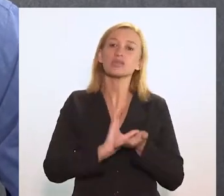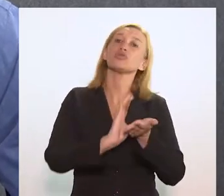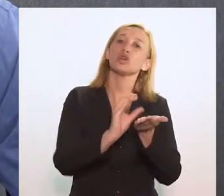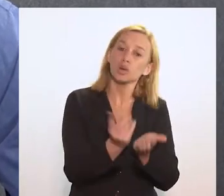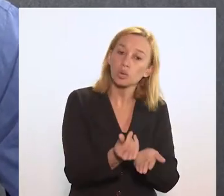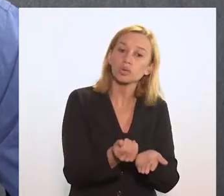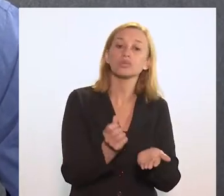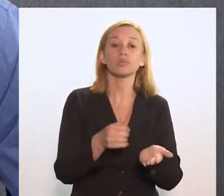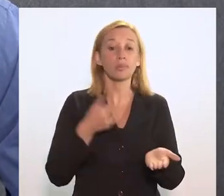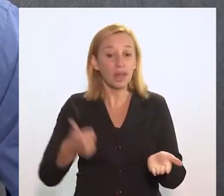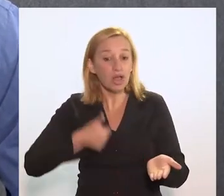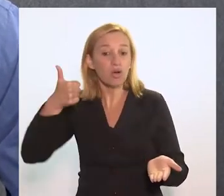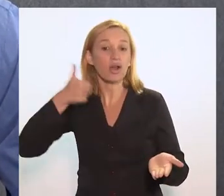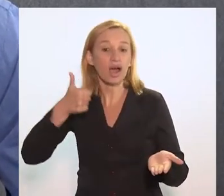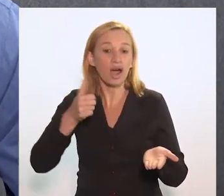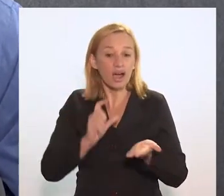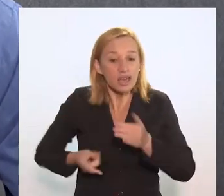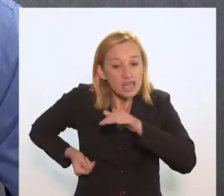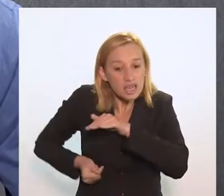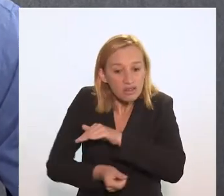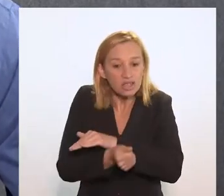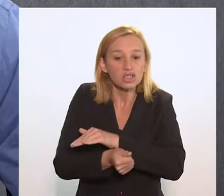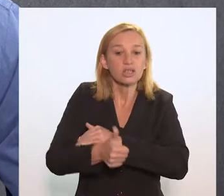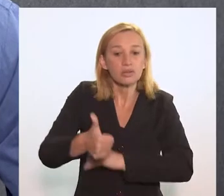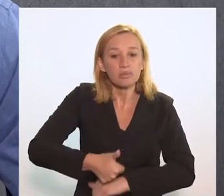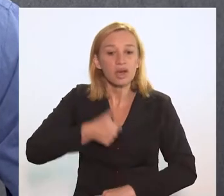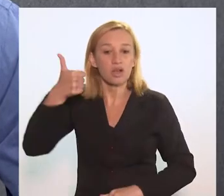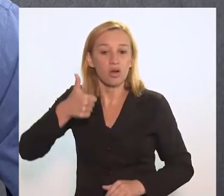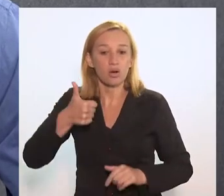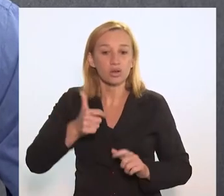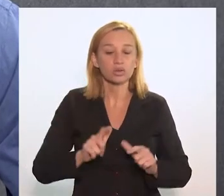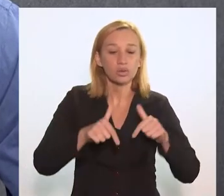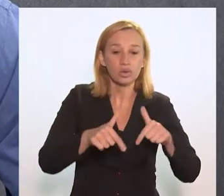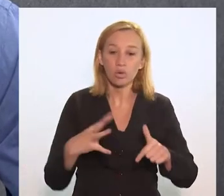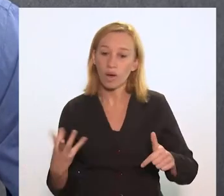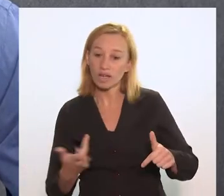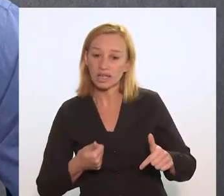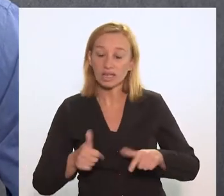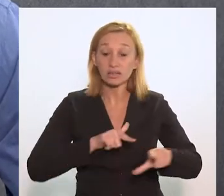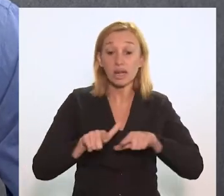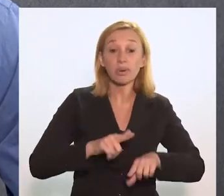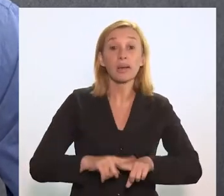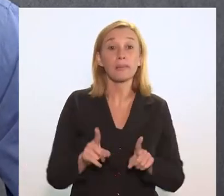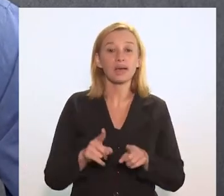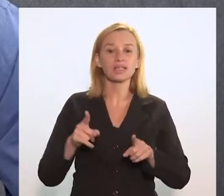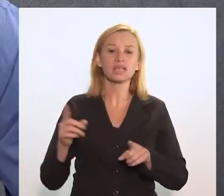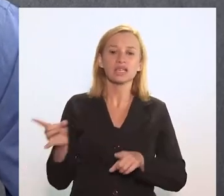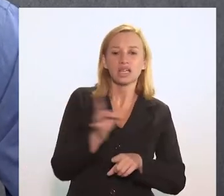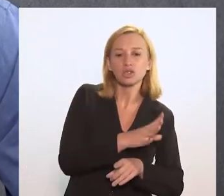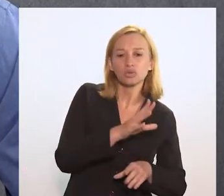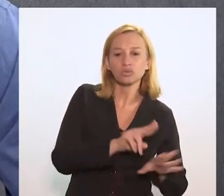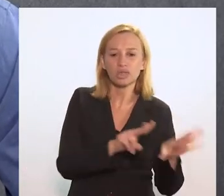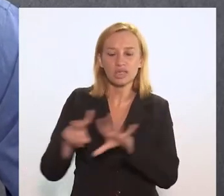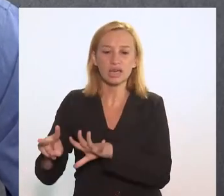recursos para poder melhorar e investir na melhora desses serviços. Nas duas últimas semanas, a LERJ tem